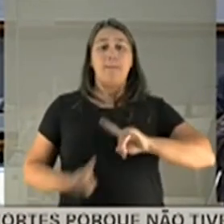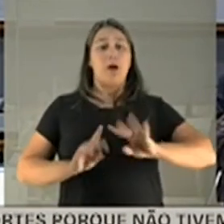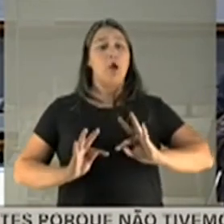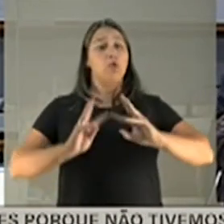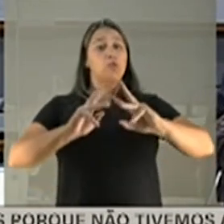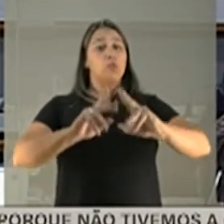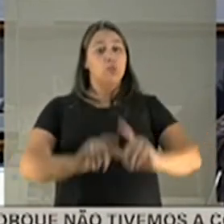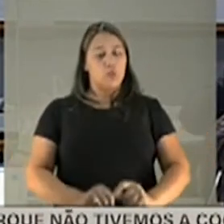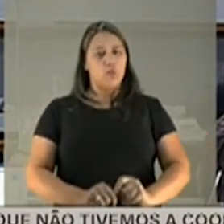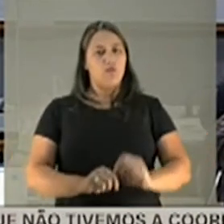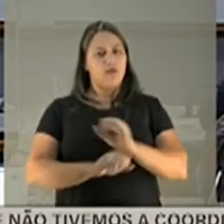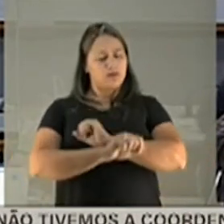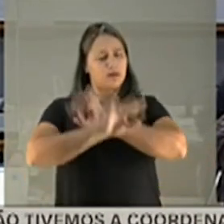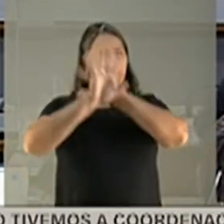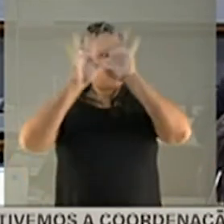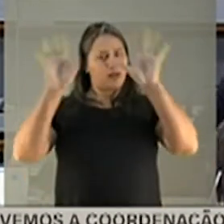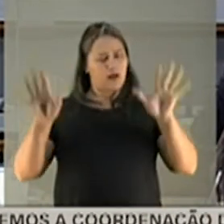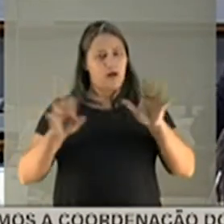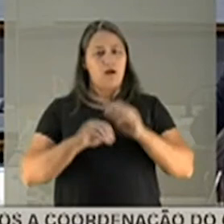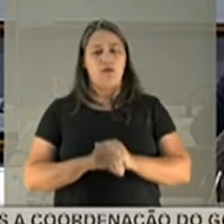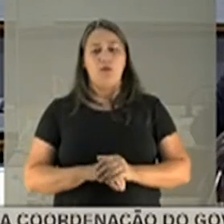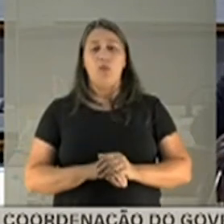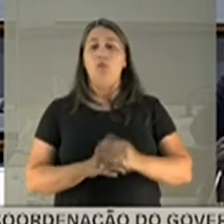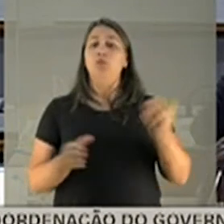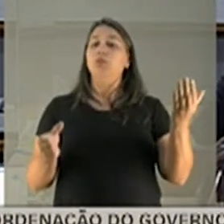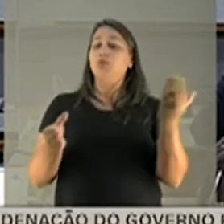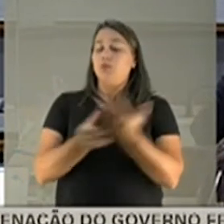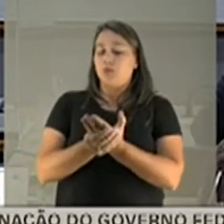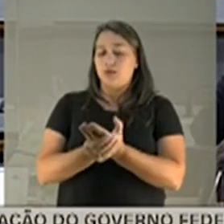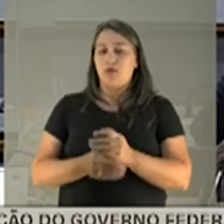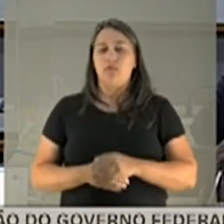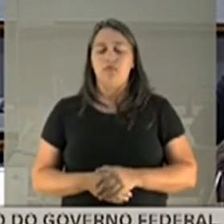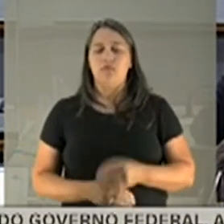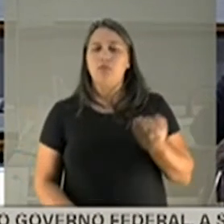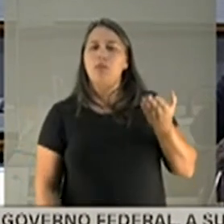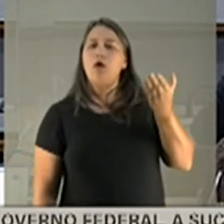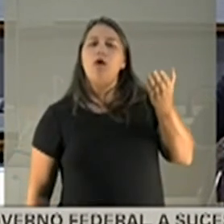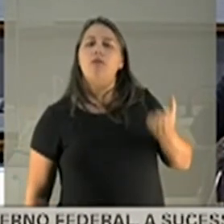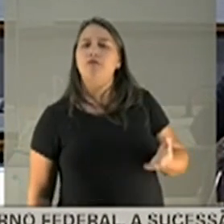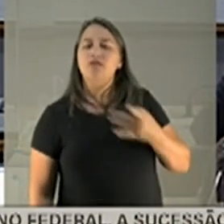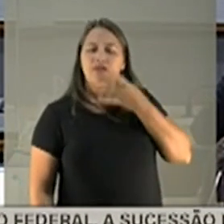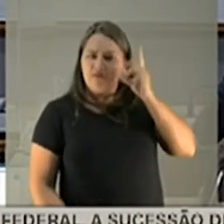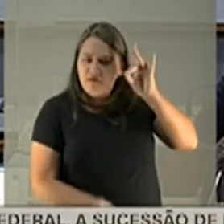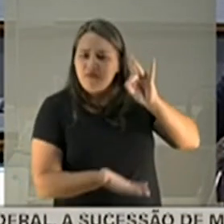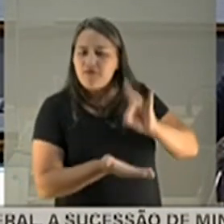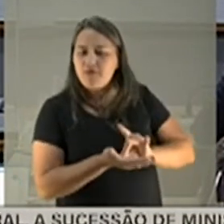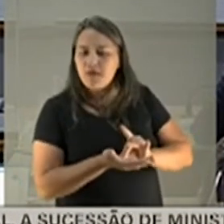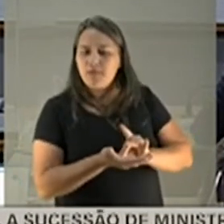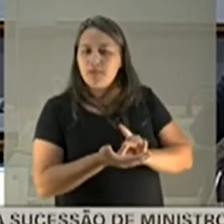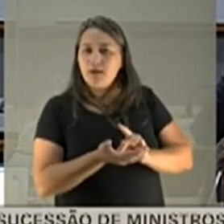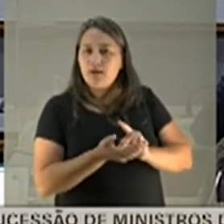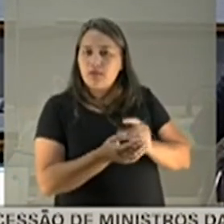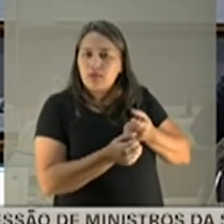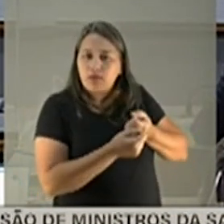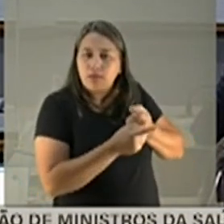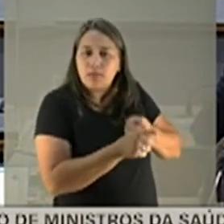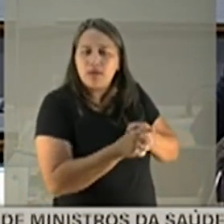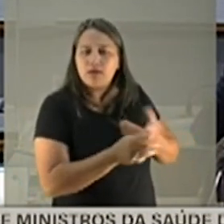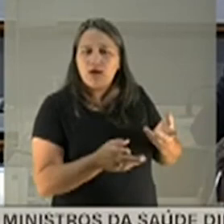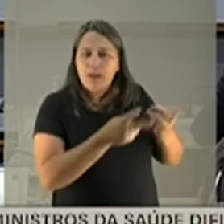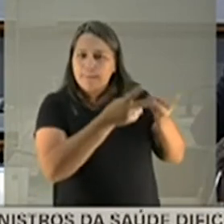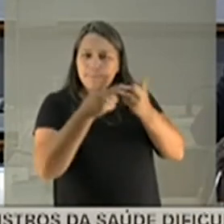esclarecido de forma clara nos processos. O senhor reafirma essa percepção